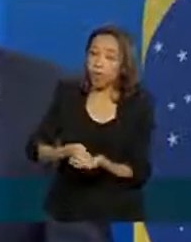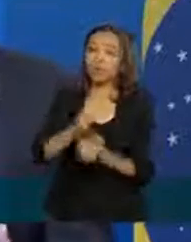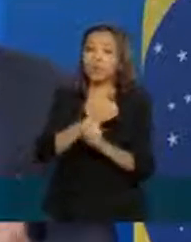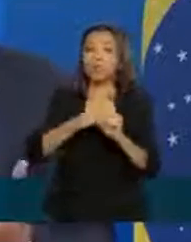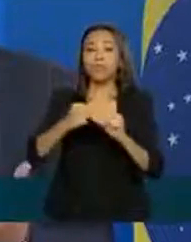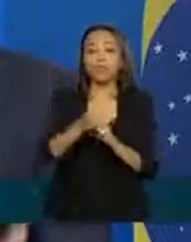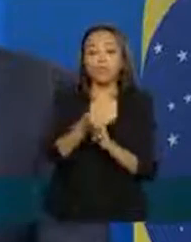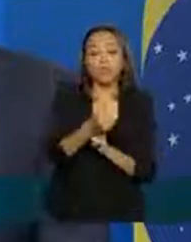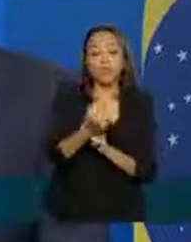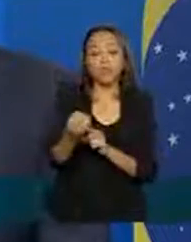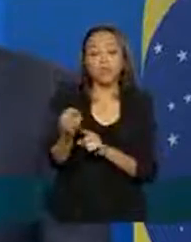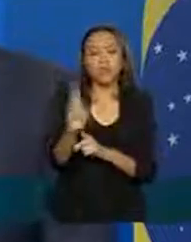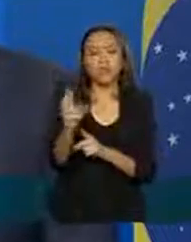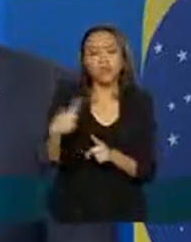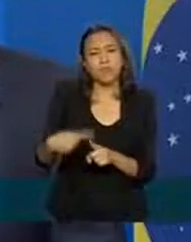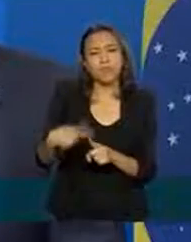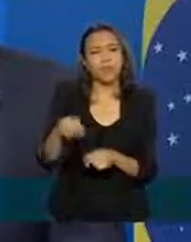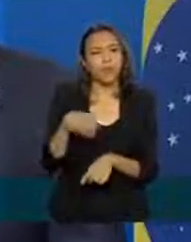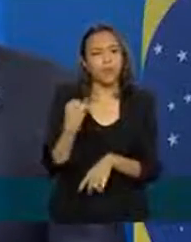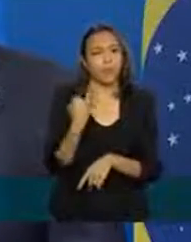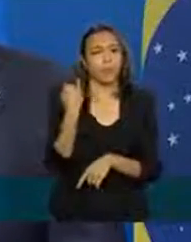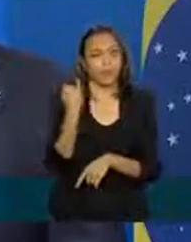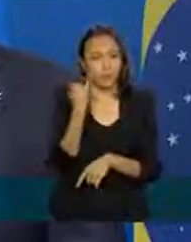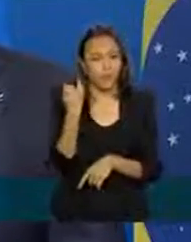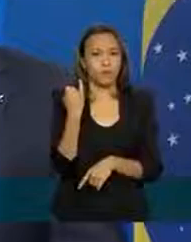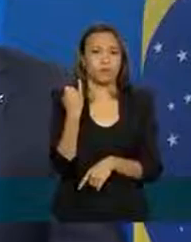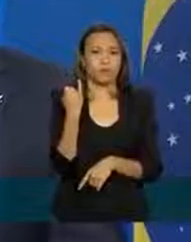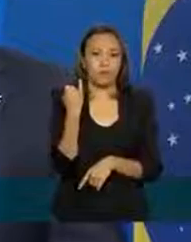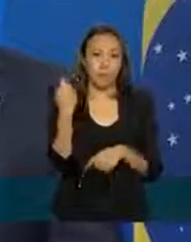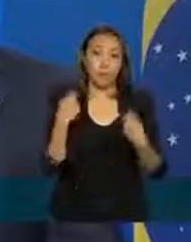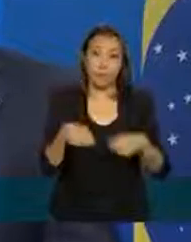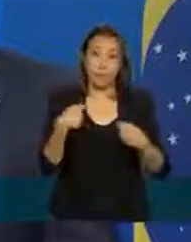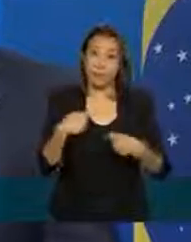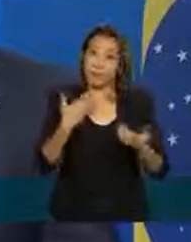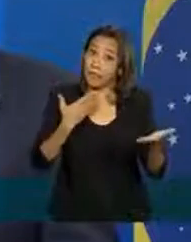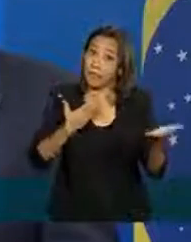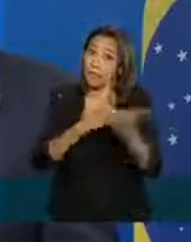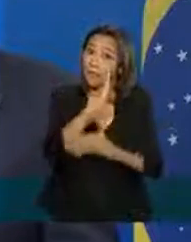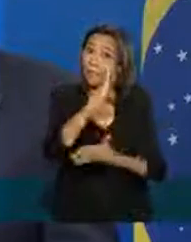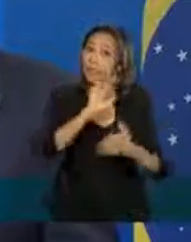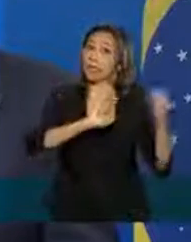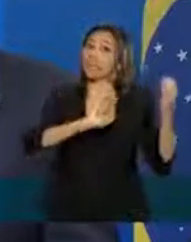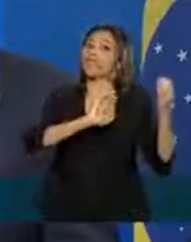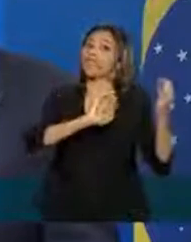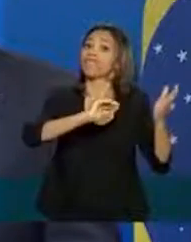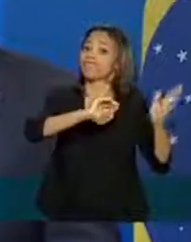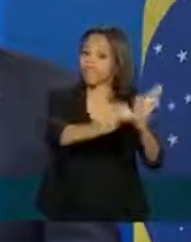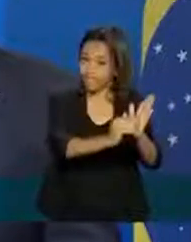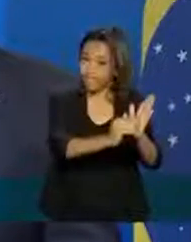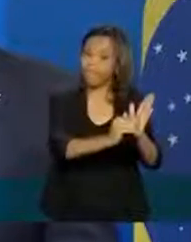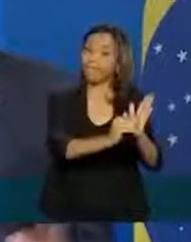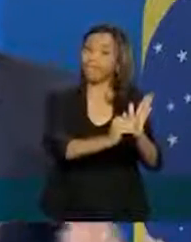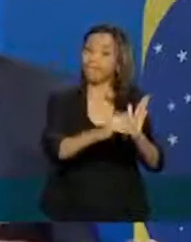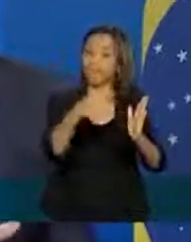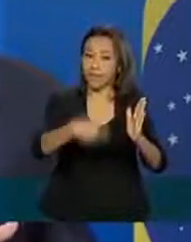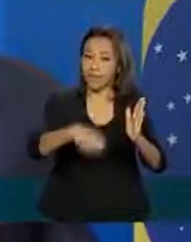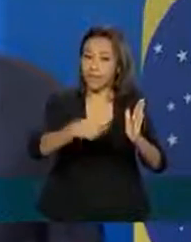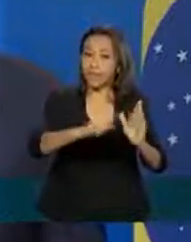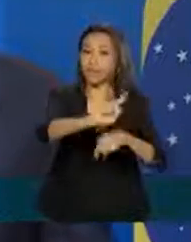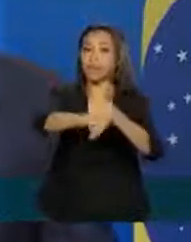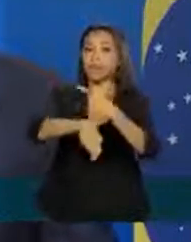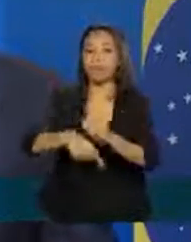reais o que é importante precisa ainda da aprovação do Senado e precisa um